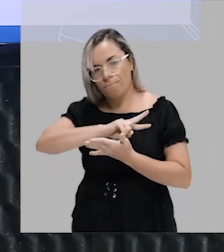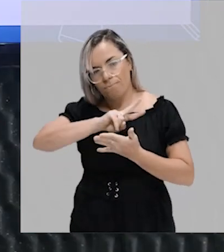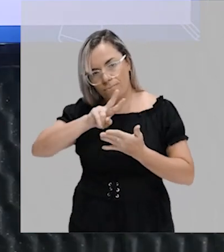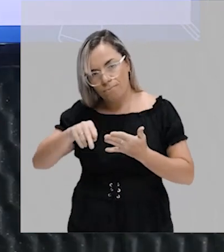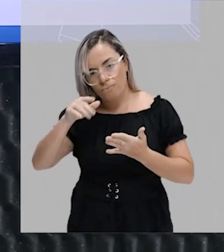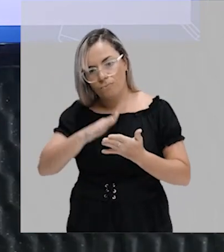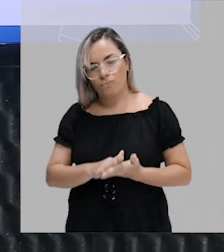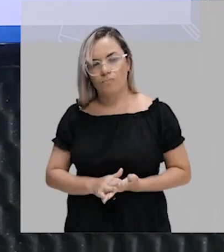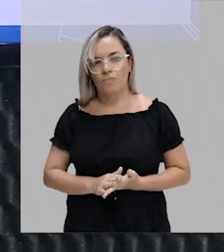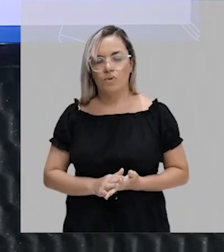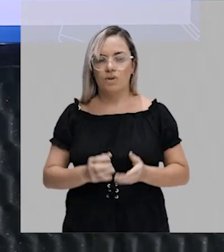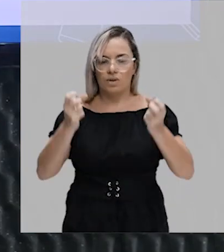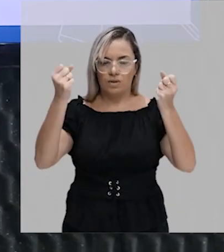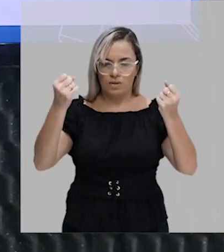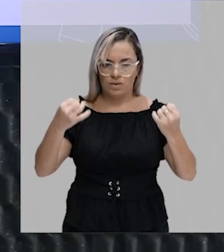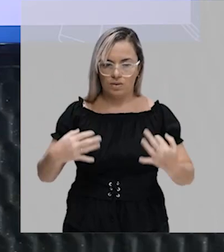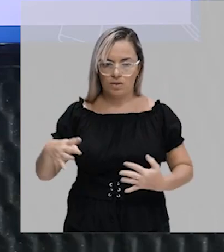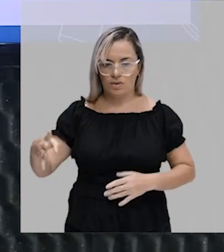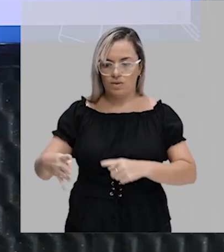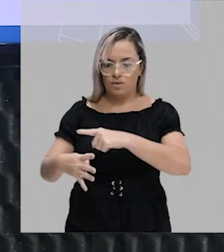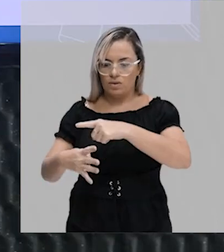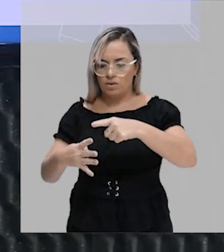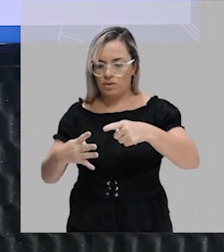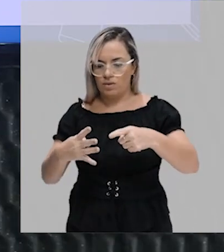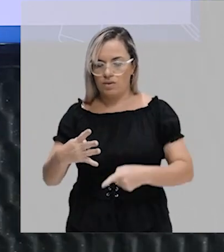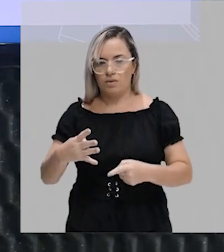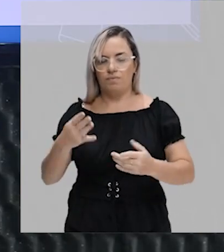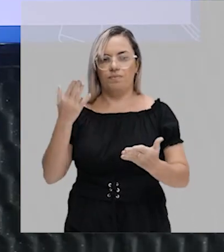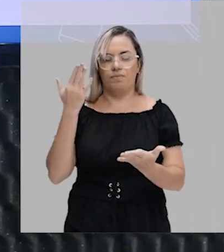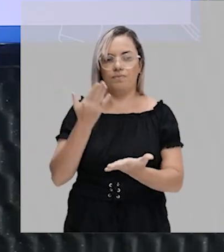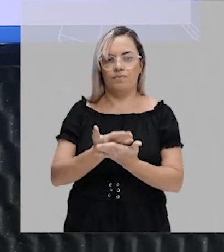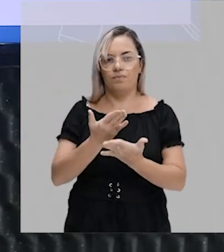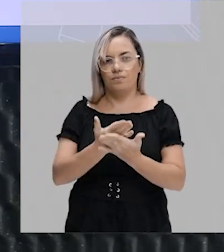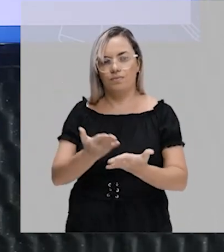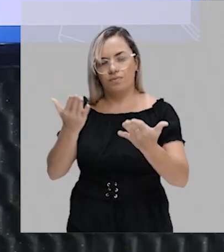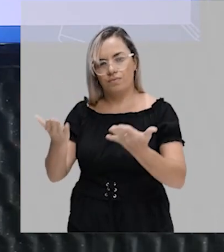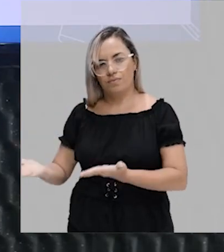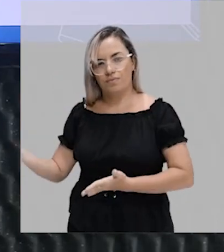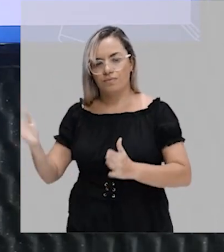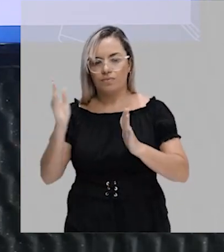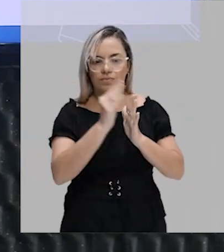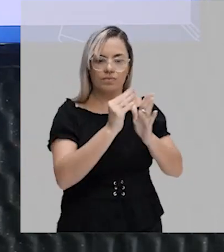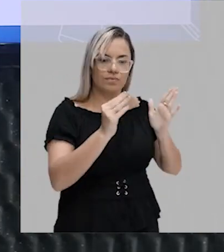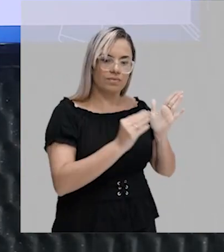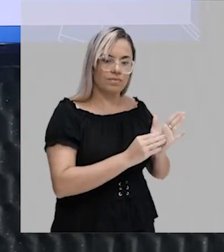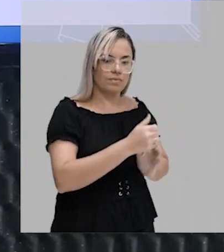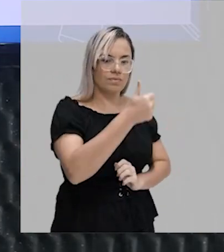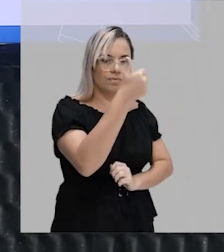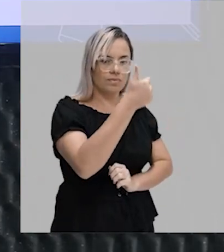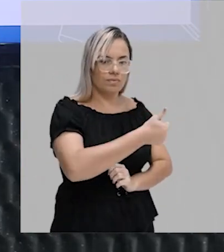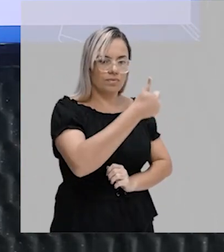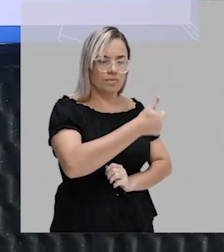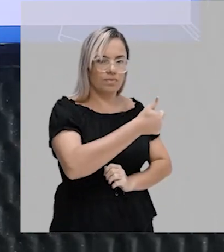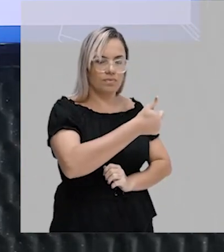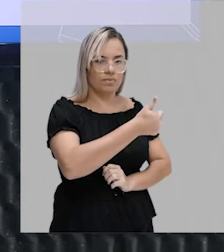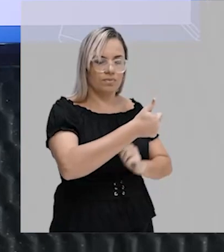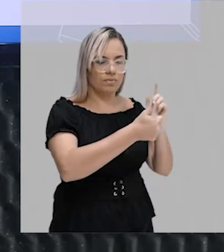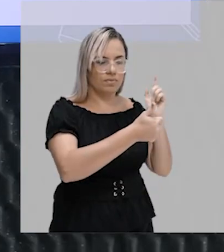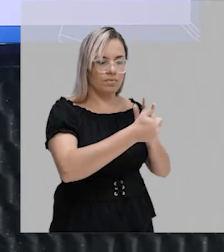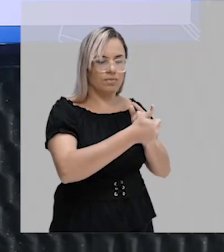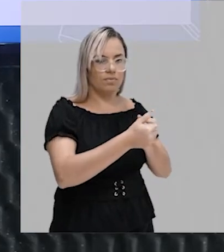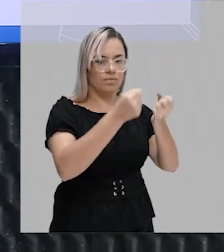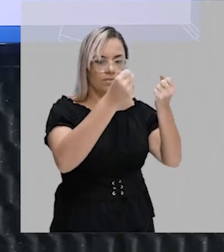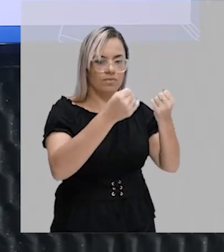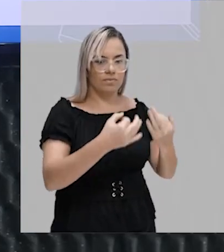aqui para ti quais são as partes que a gente vai estudar desse conteúdo. Primeira parte, nós vamos tratar